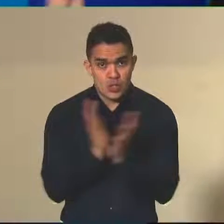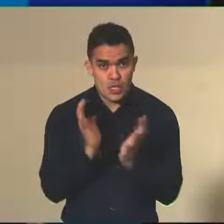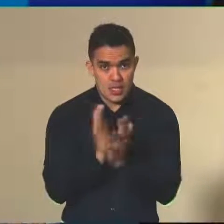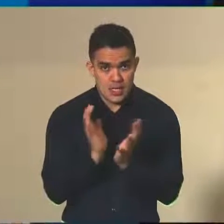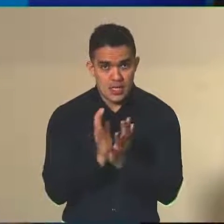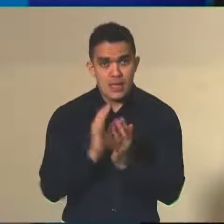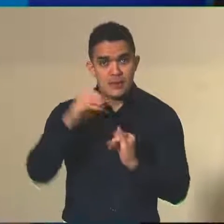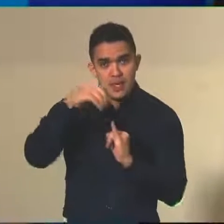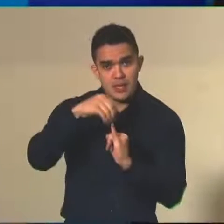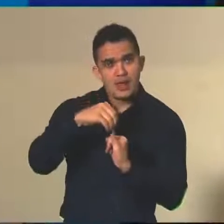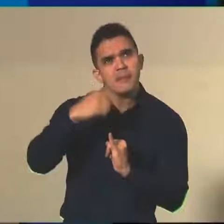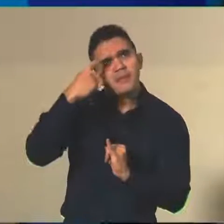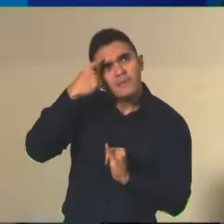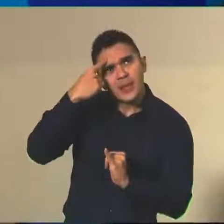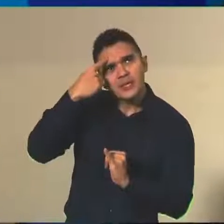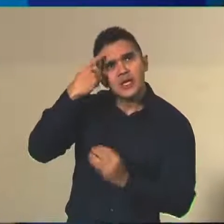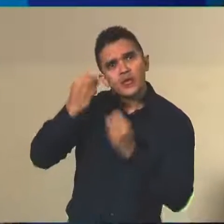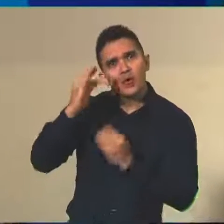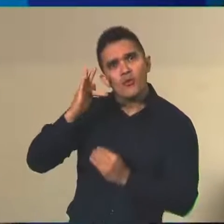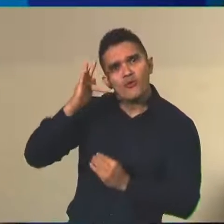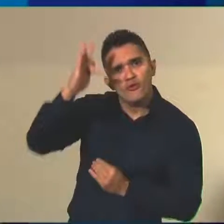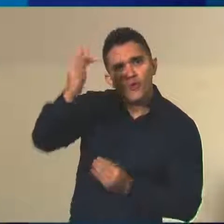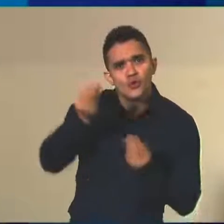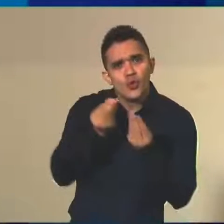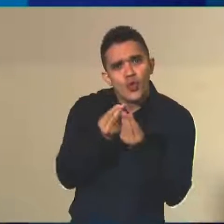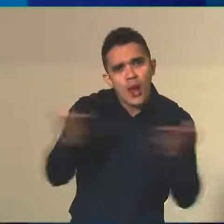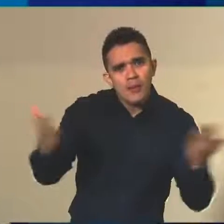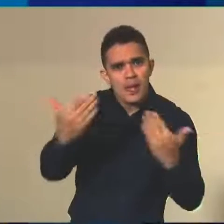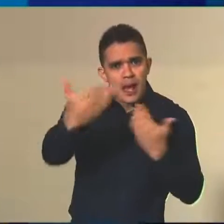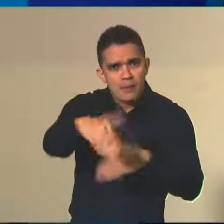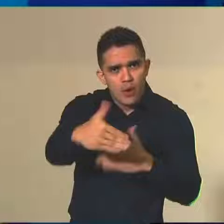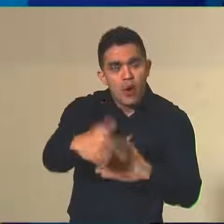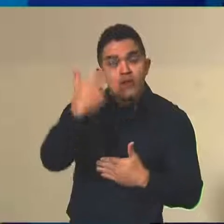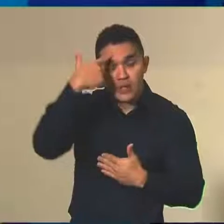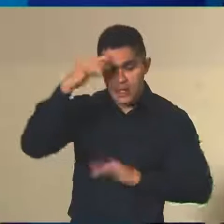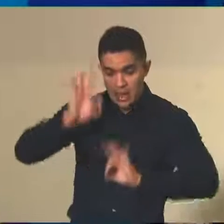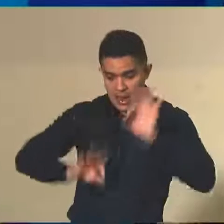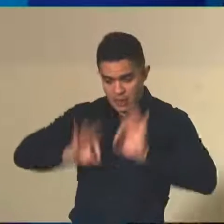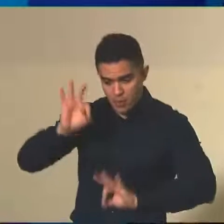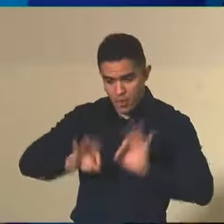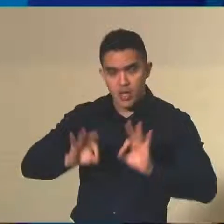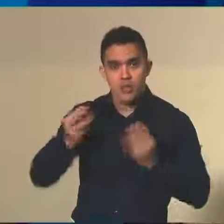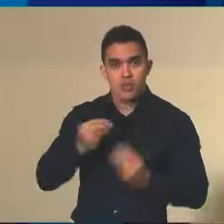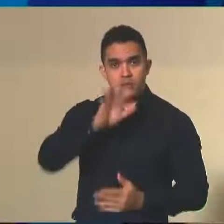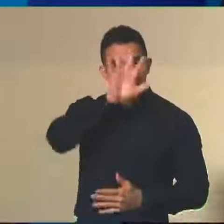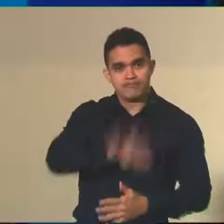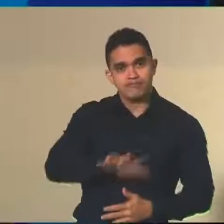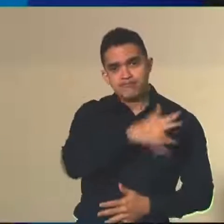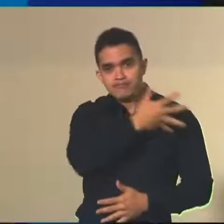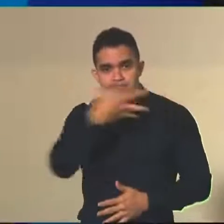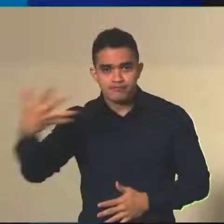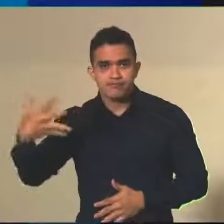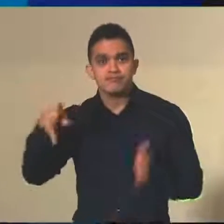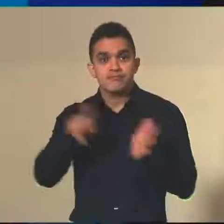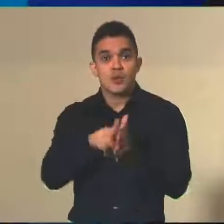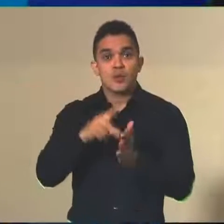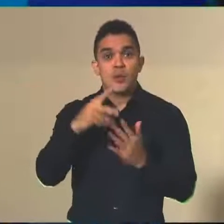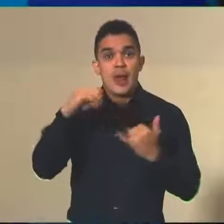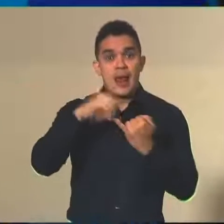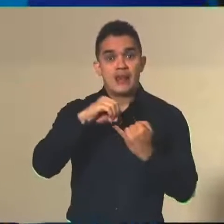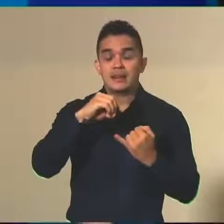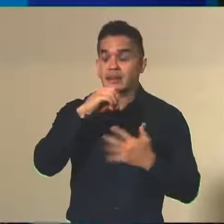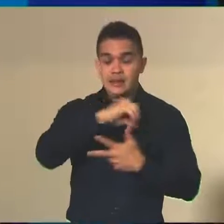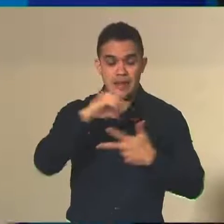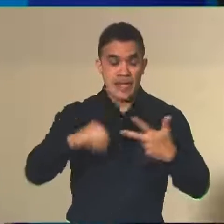pensando na aplicação dos exames no futuro, está trabalhando na elaboração das matrizes do Enem de 2024,